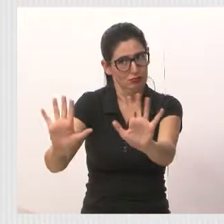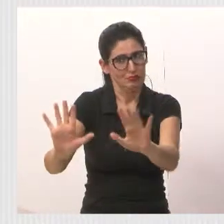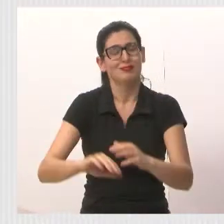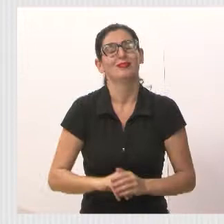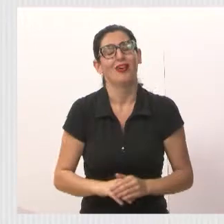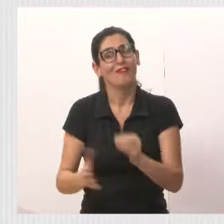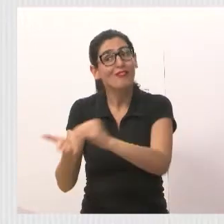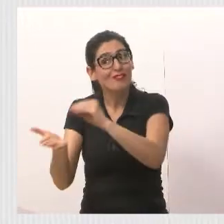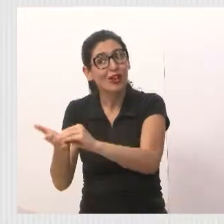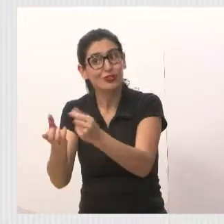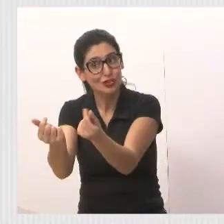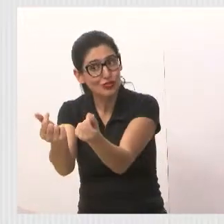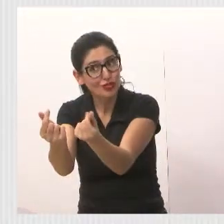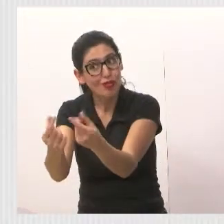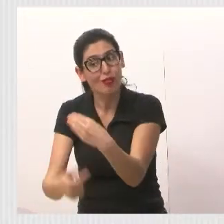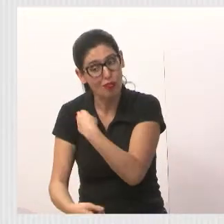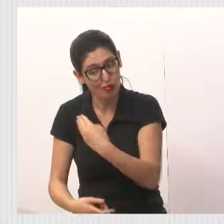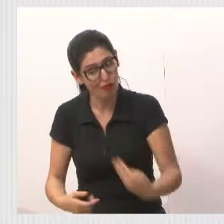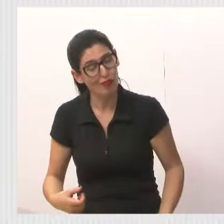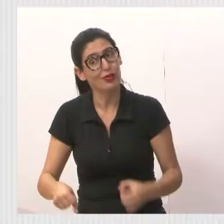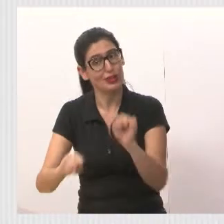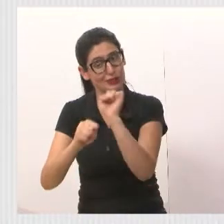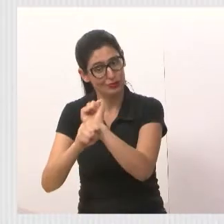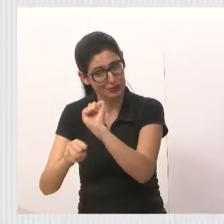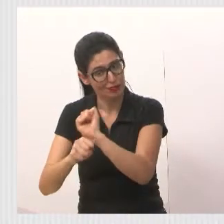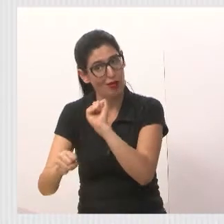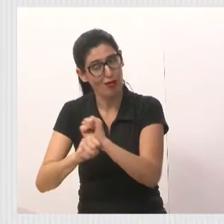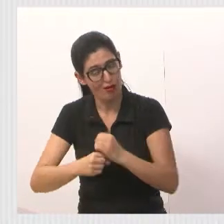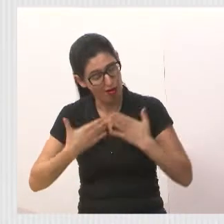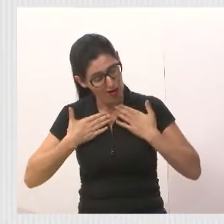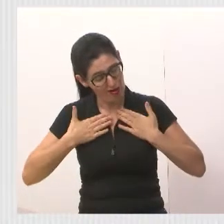dinheiro no cofre público. Próximo.